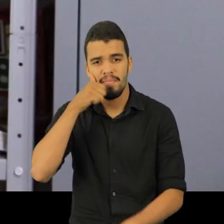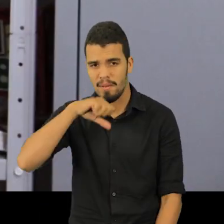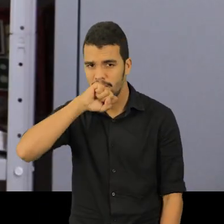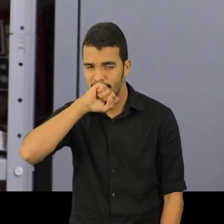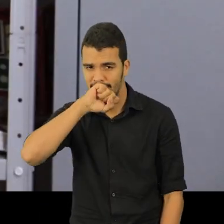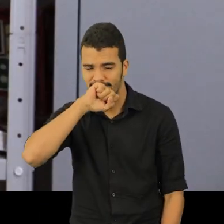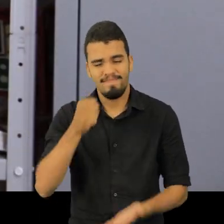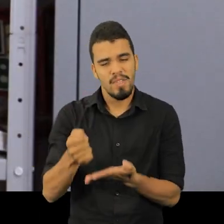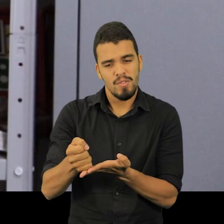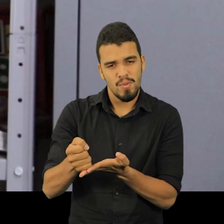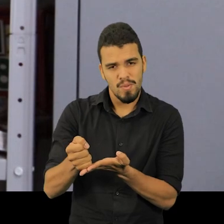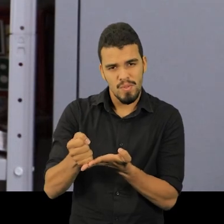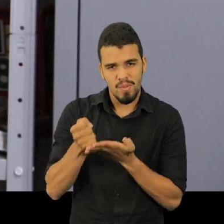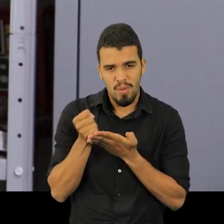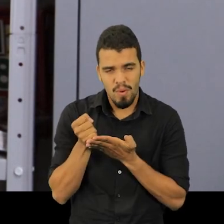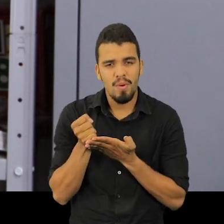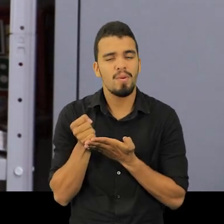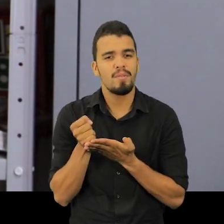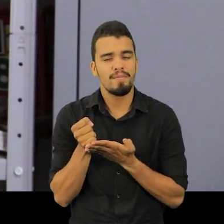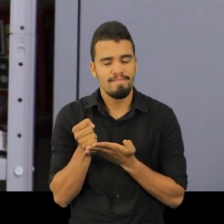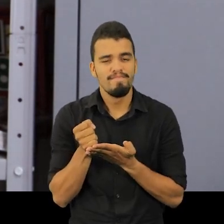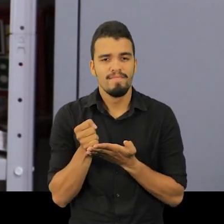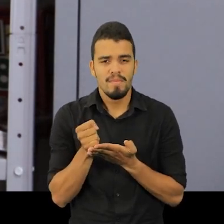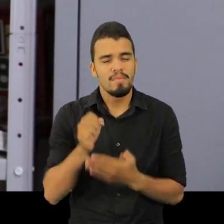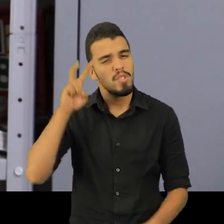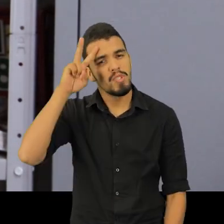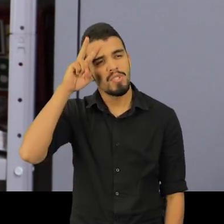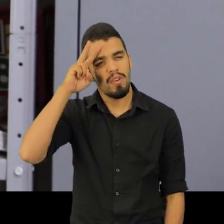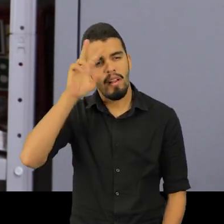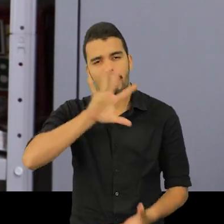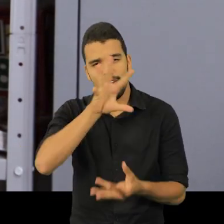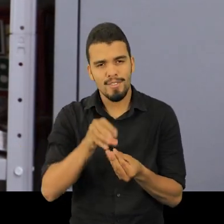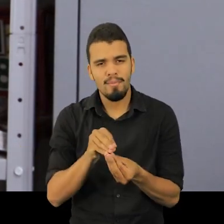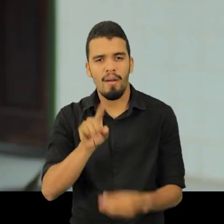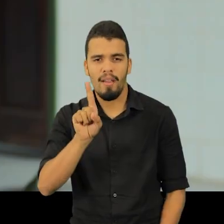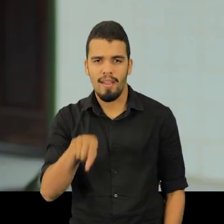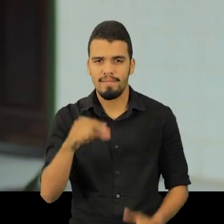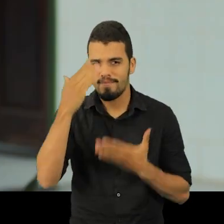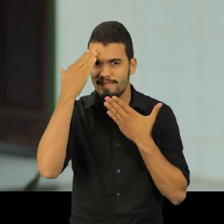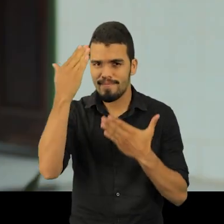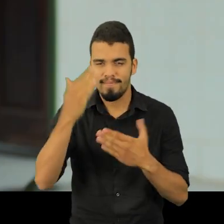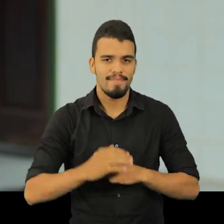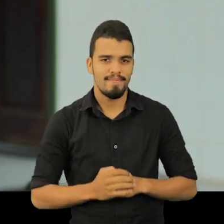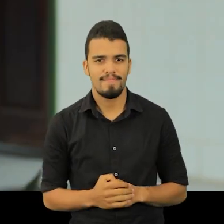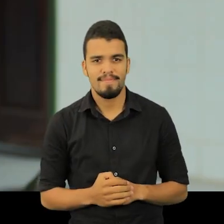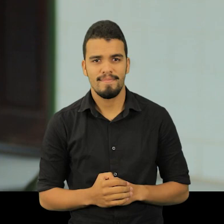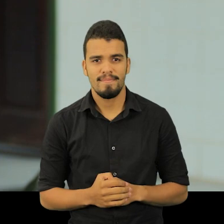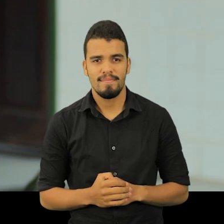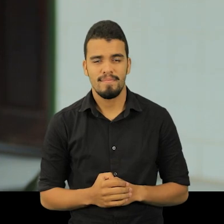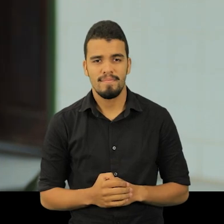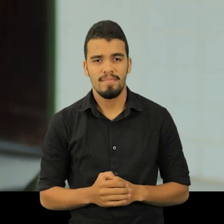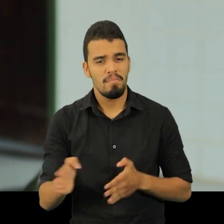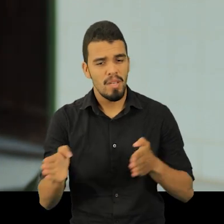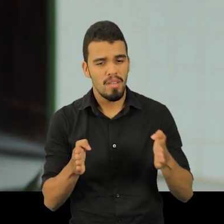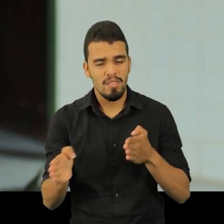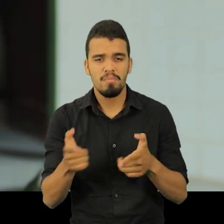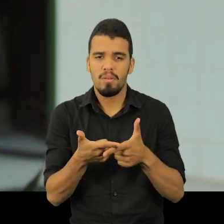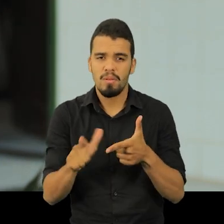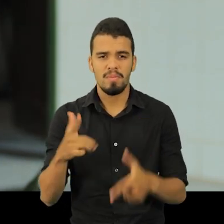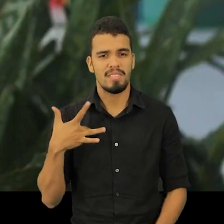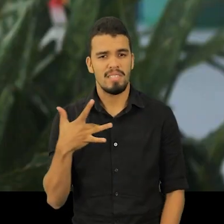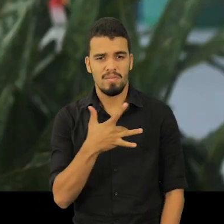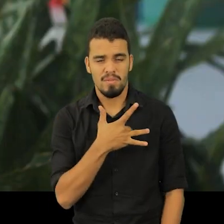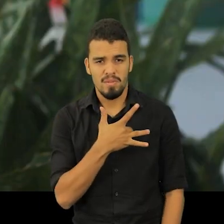acolheu, ela me ajudou. Eu sou muito grata. A palavra, sempre que eu resumo a minha história, é a gratidão. Teve um período que eu passei por um problema de saúde também, que foi